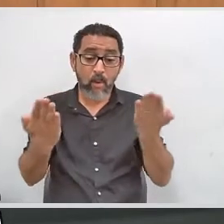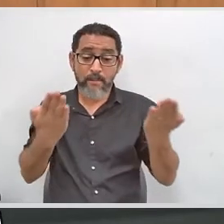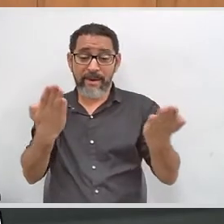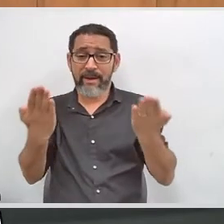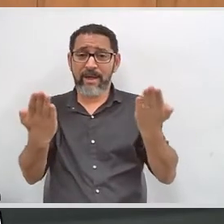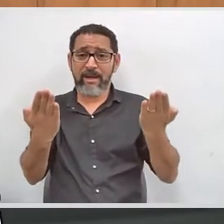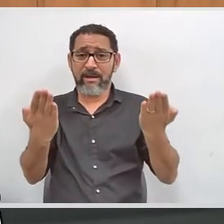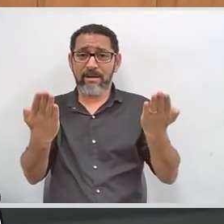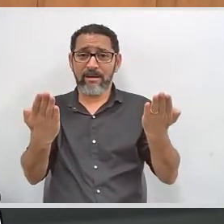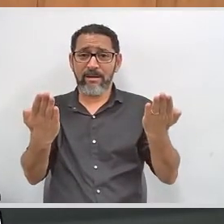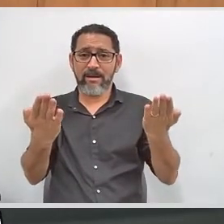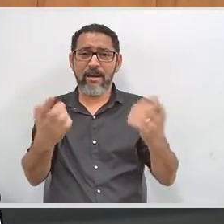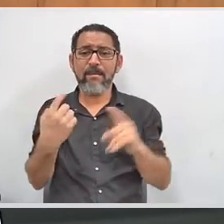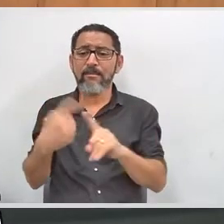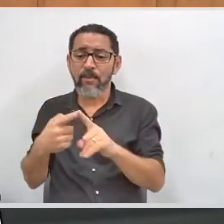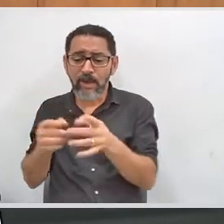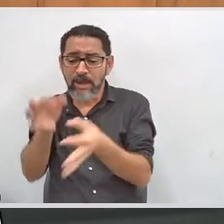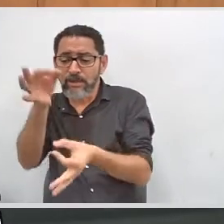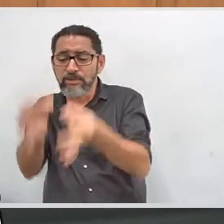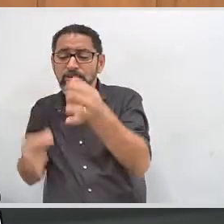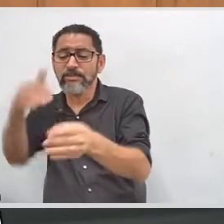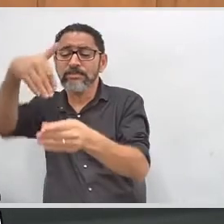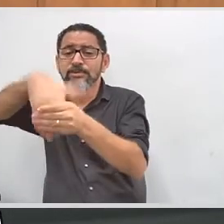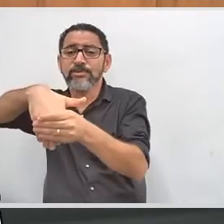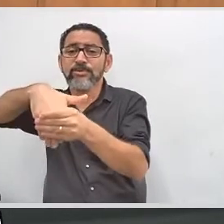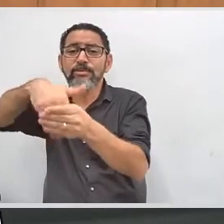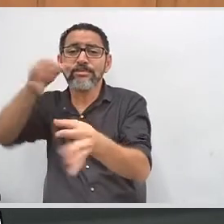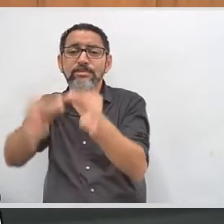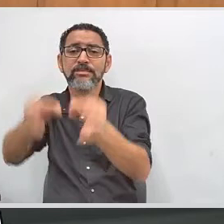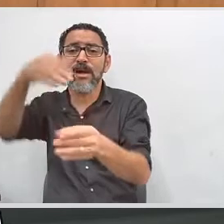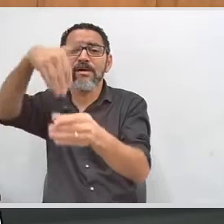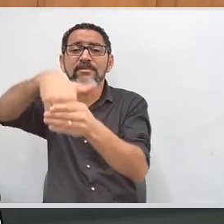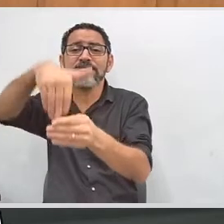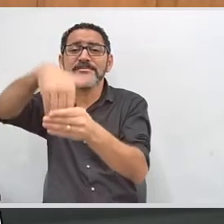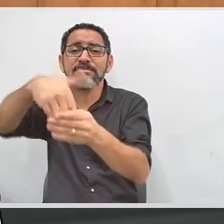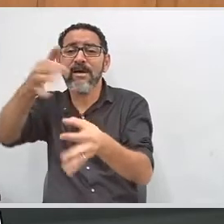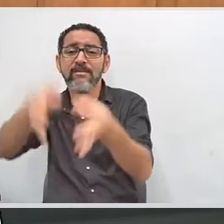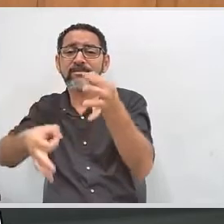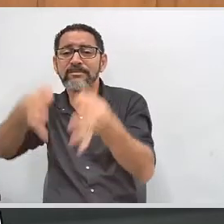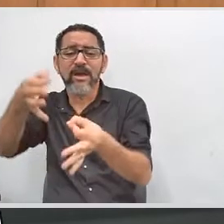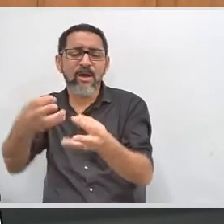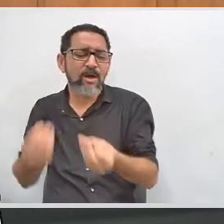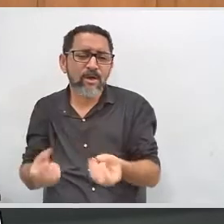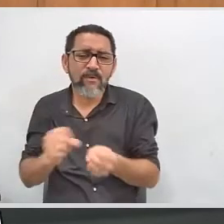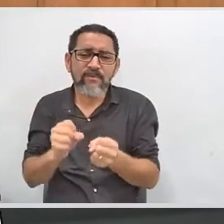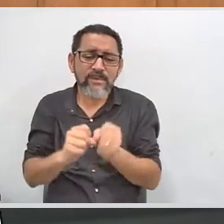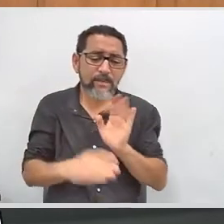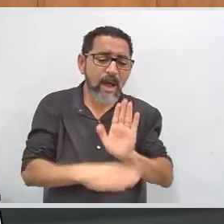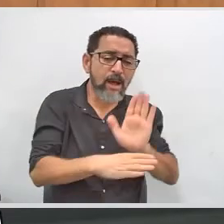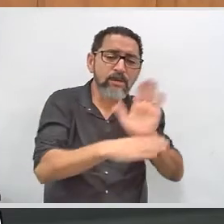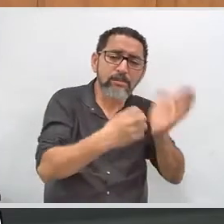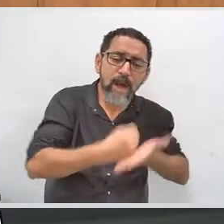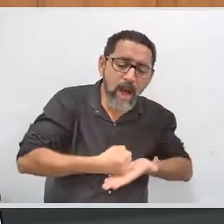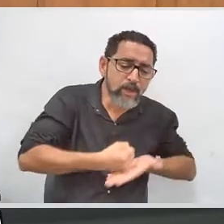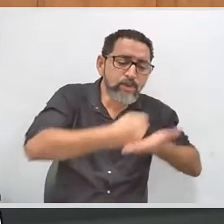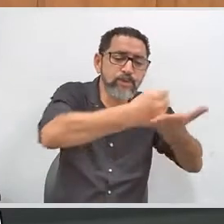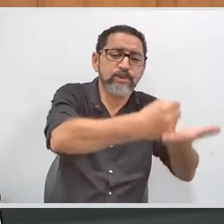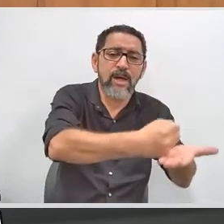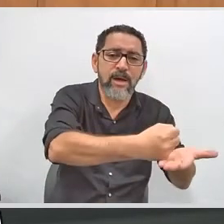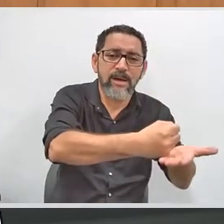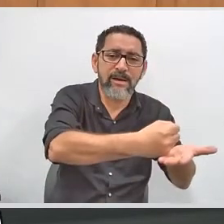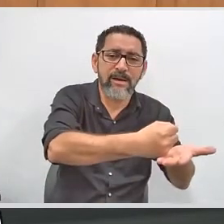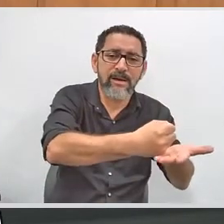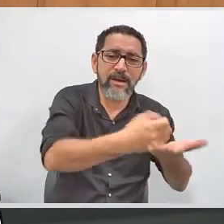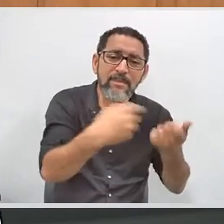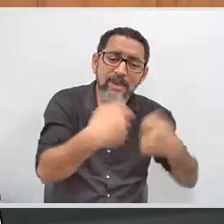seria esse para que a justiça eleitoral, nós todos, pudéssemos, de certa forma, contemplar isso com mais,